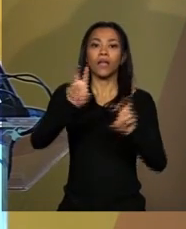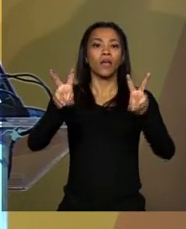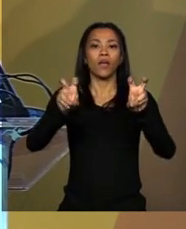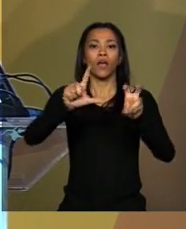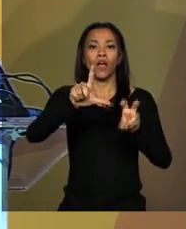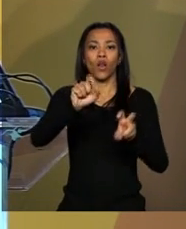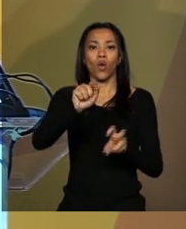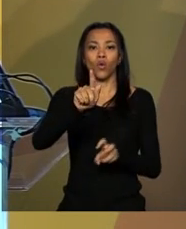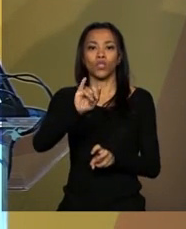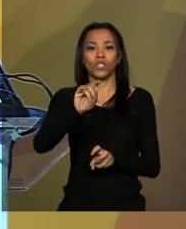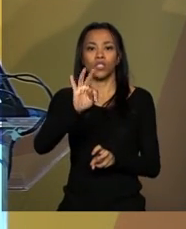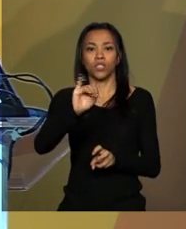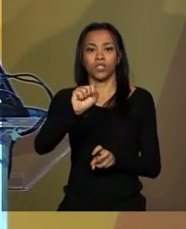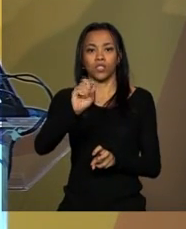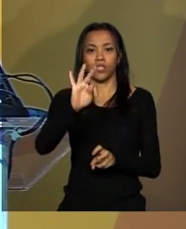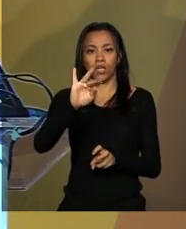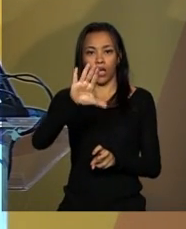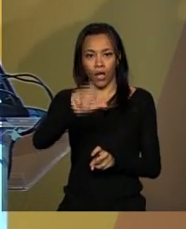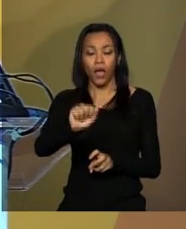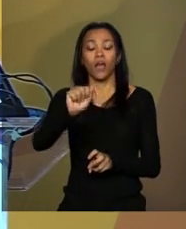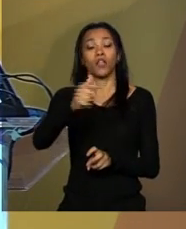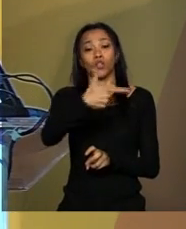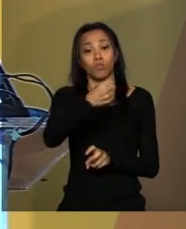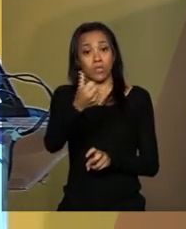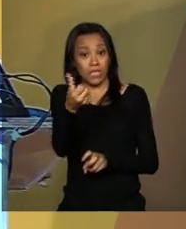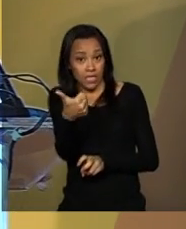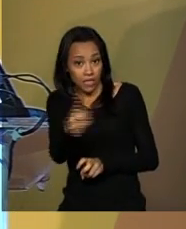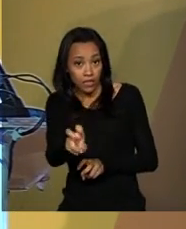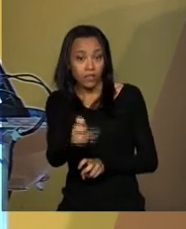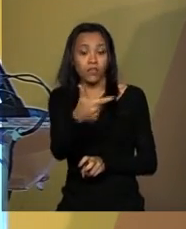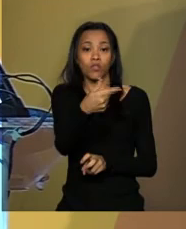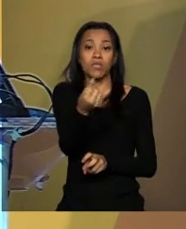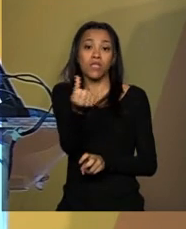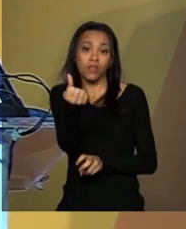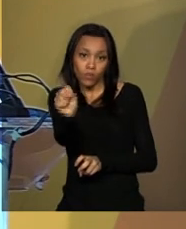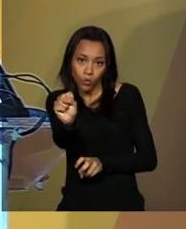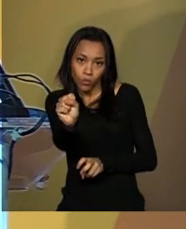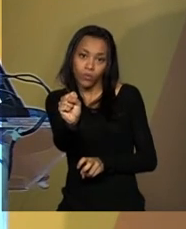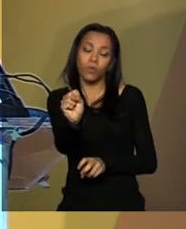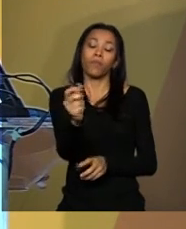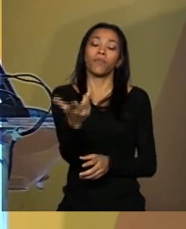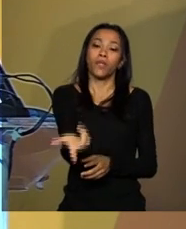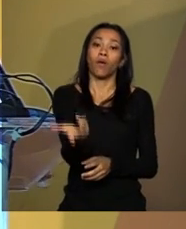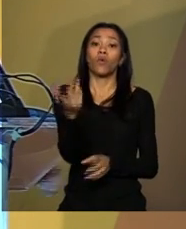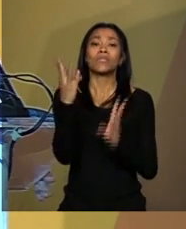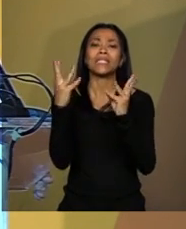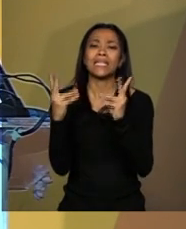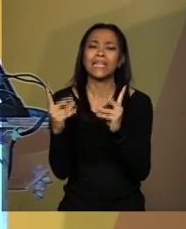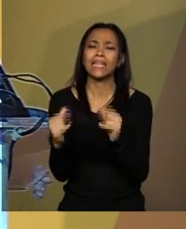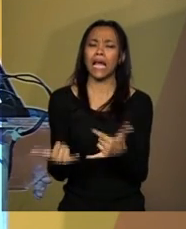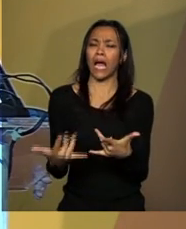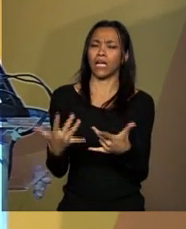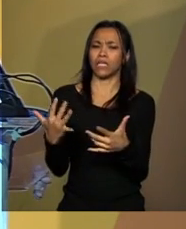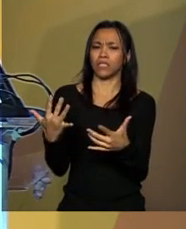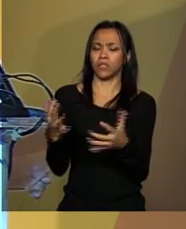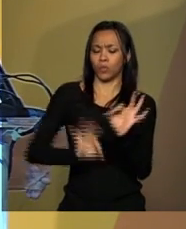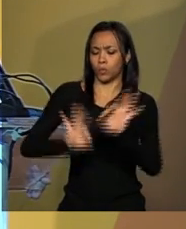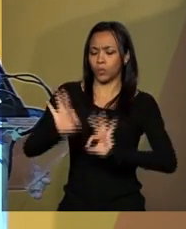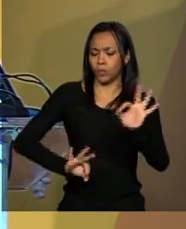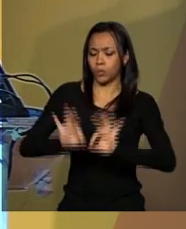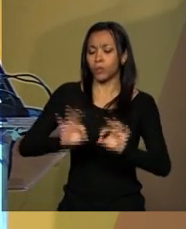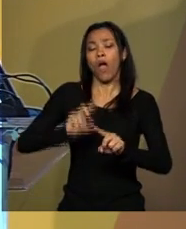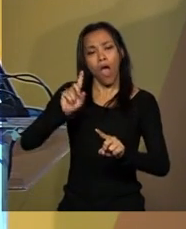-2018. Os detalhes dessa iniciativa foram objeto de apresentação e